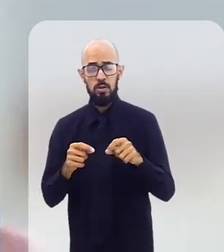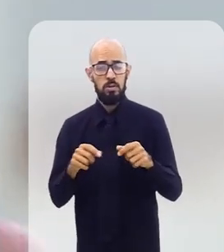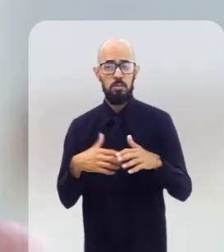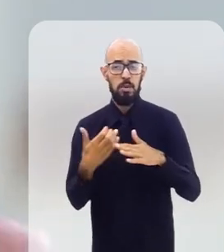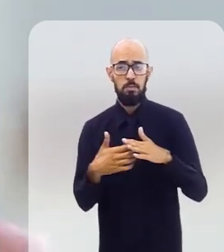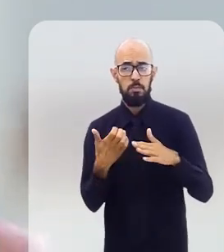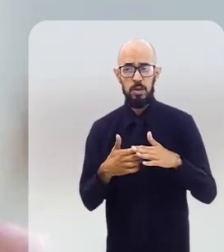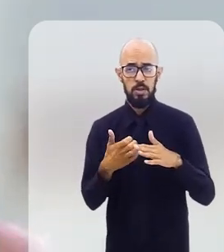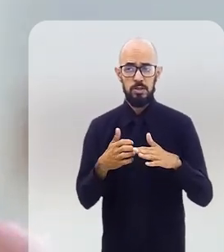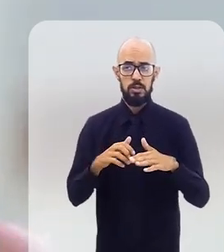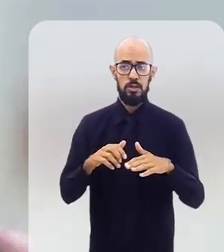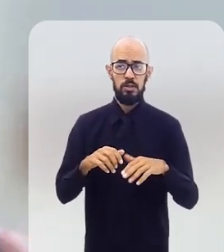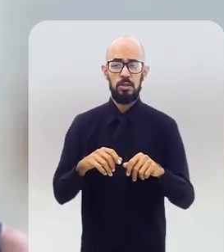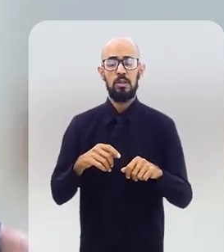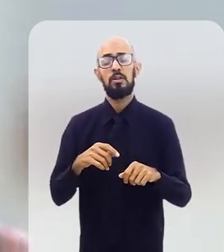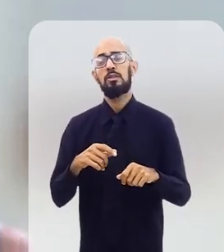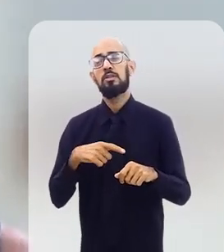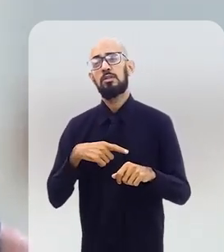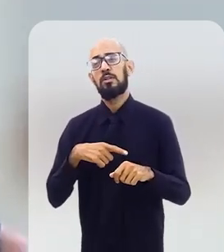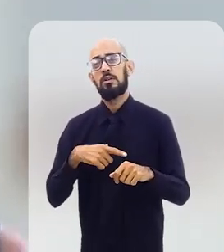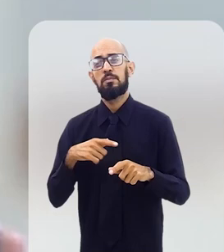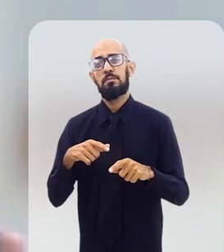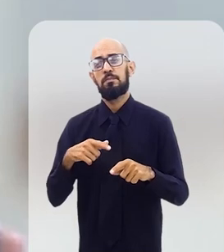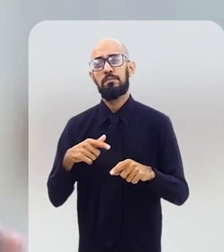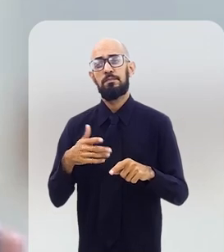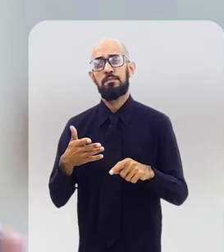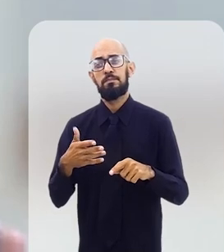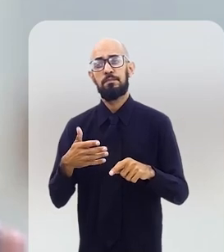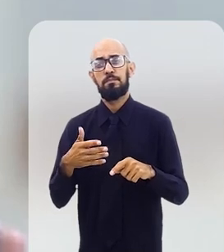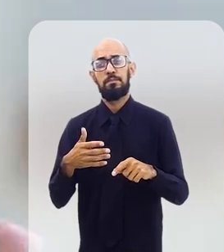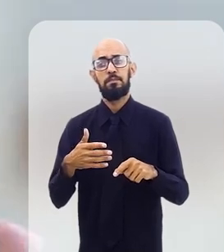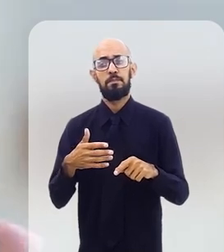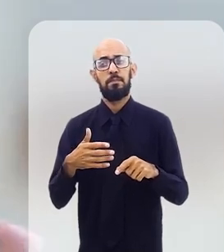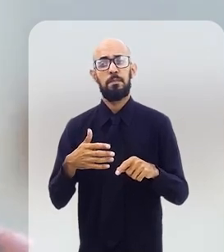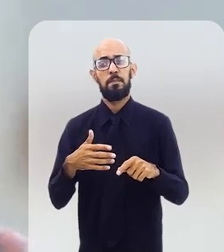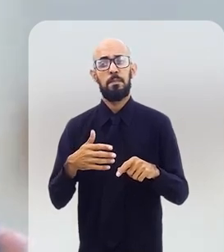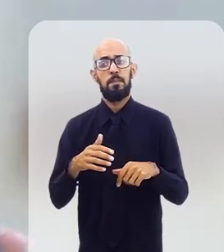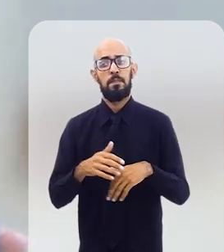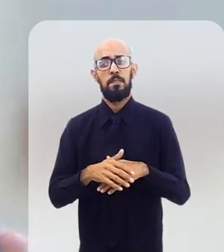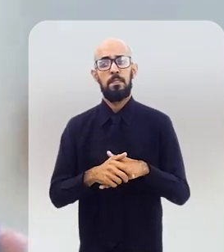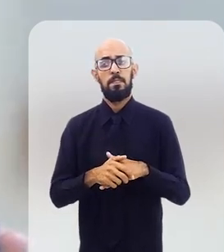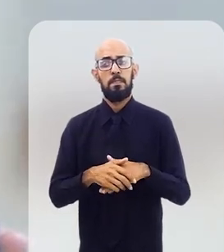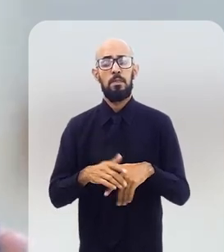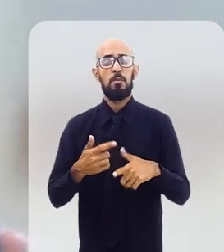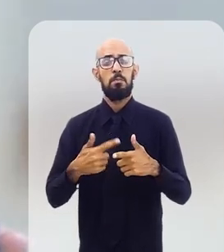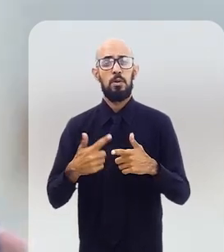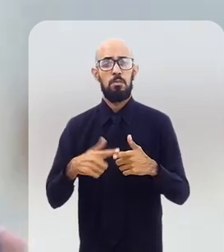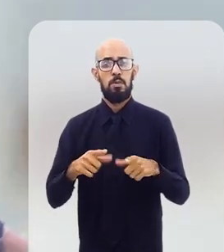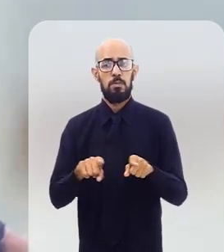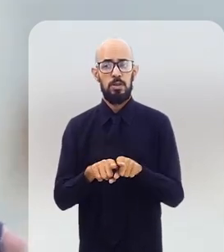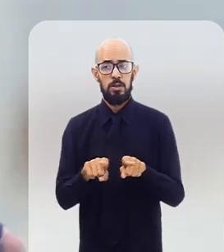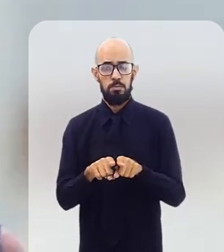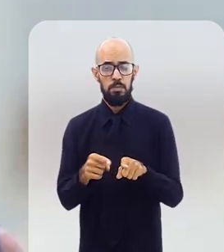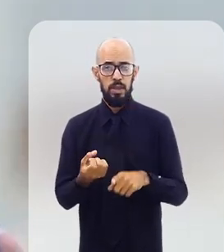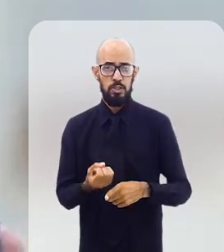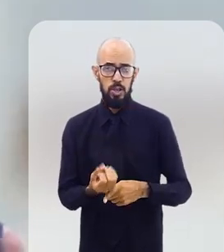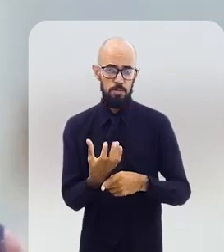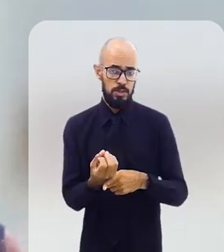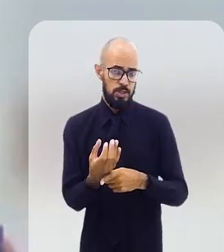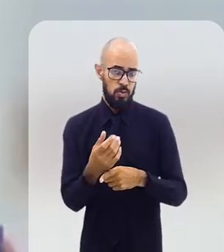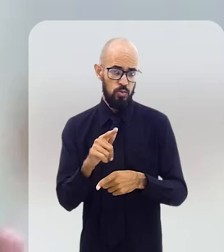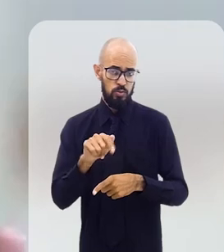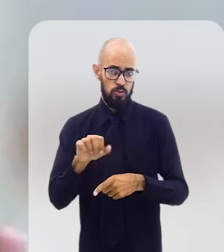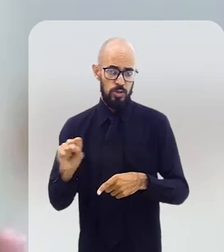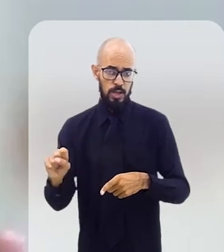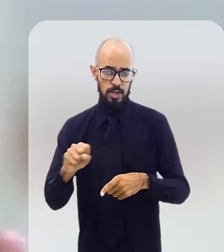que é uma empresa que beneficia a todos, né? Então, a gente vê isso muito hoje em dia. A questão da emissão de gases,